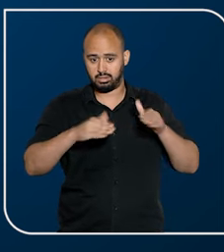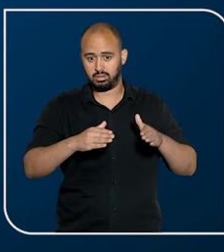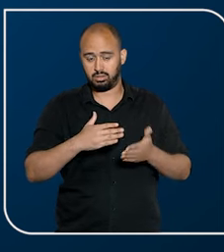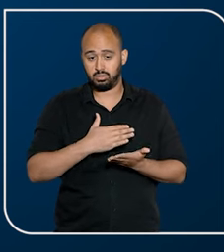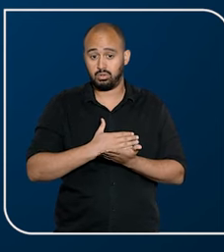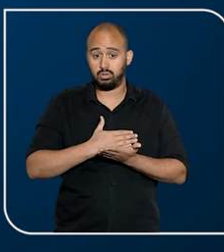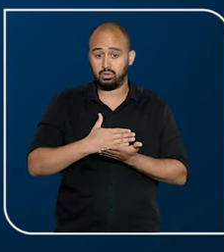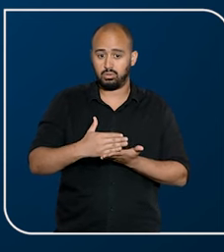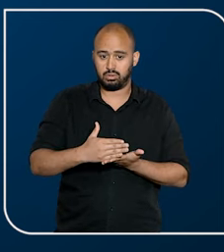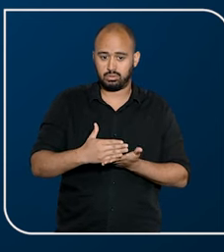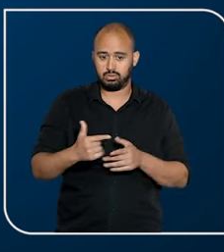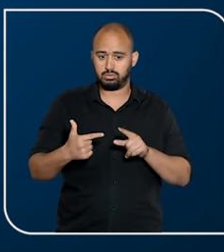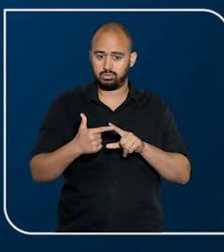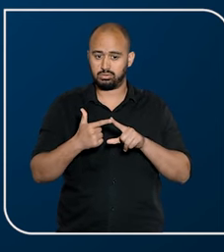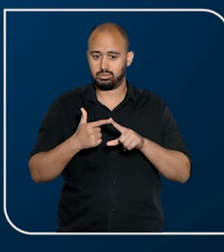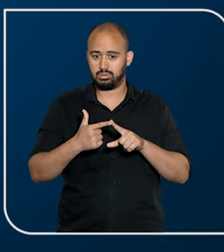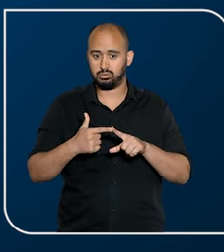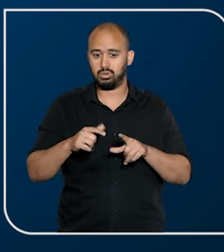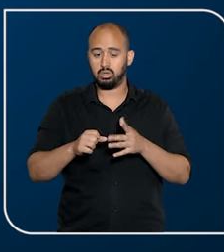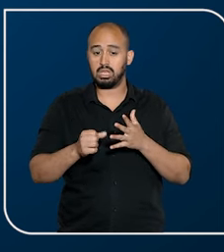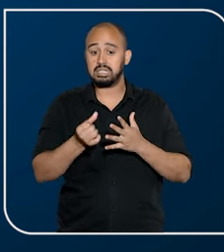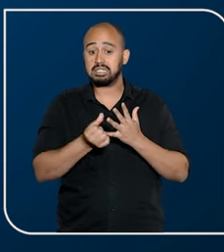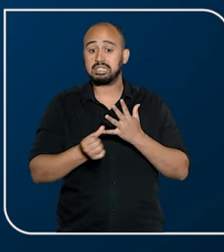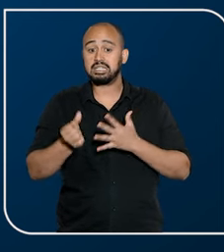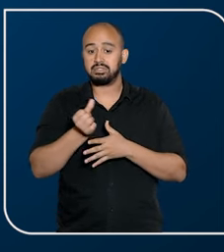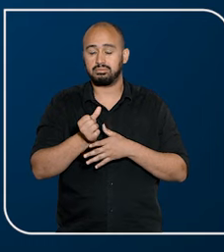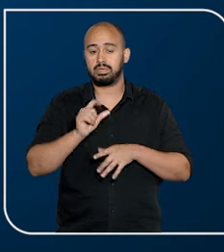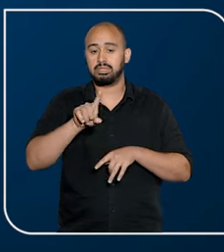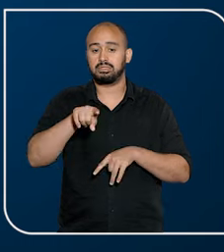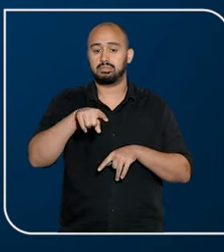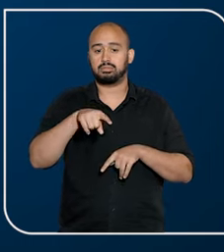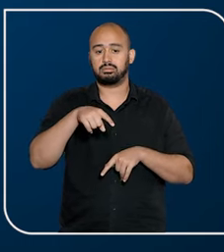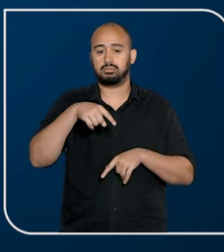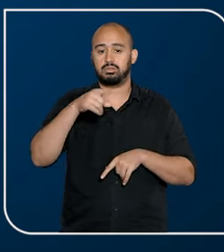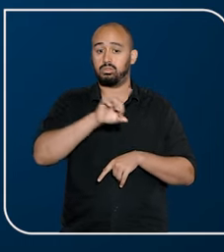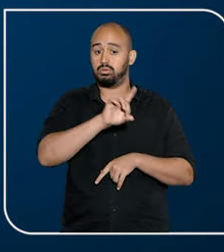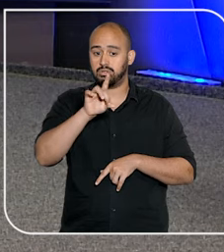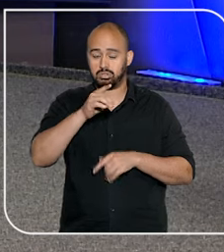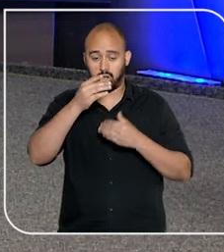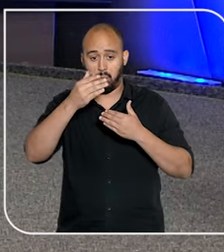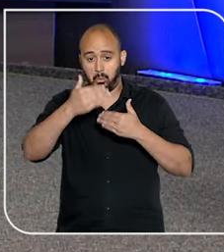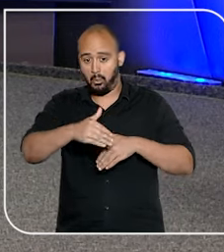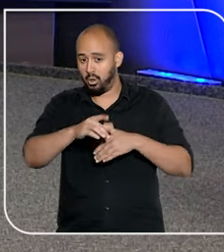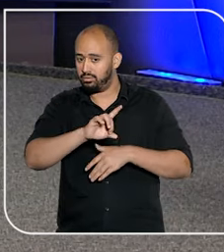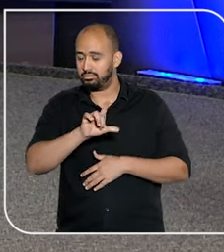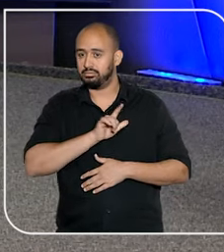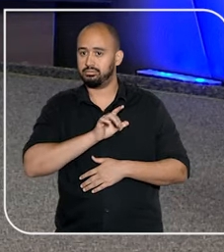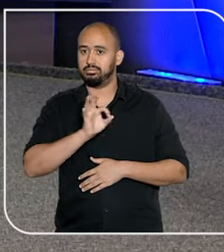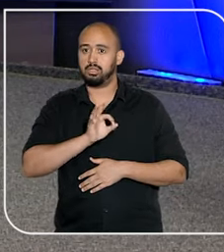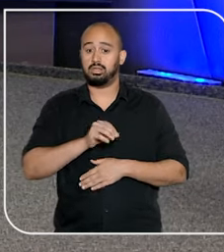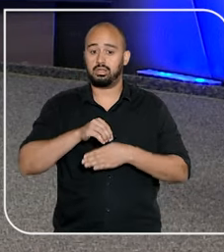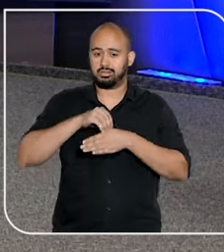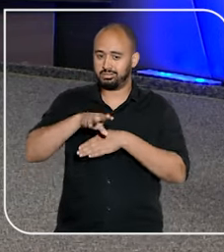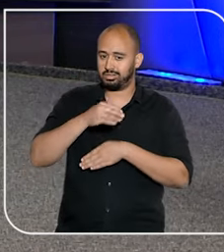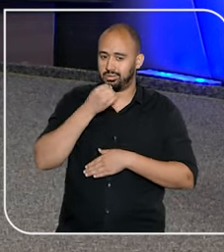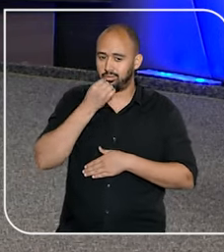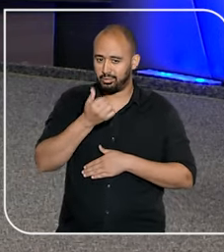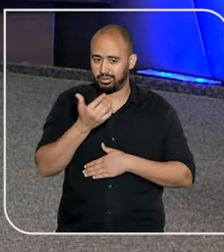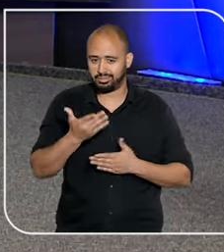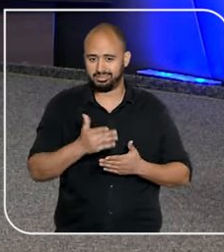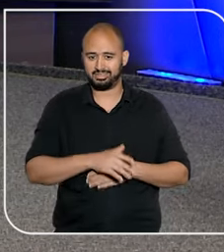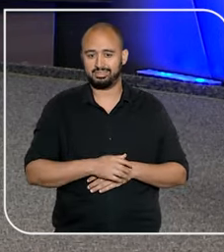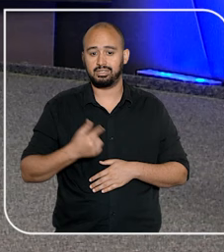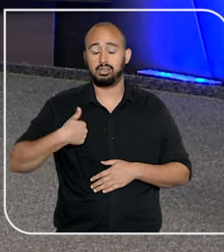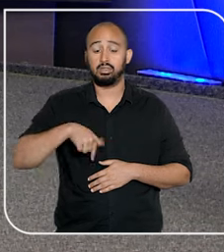será publicado no início do segundo semestre deste ano. Ainda não há definição de data para as provas. Que